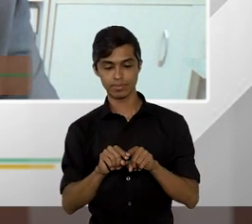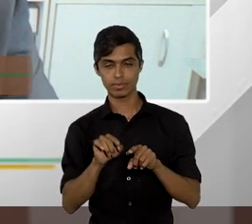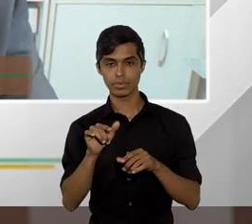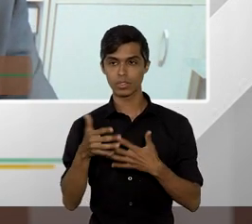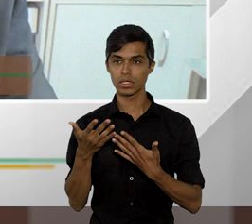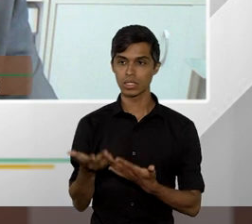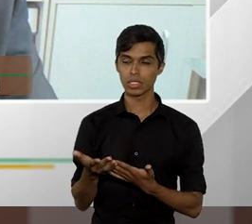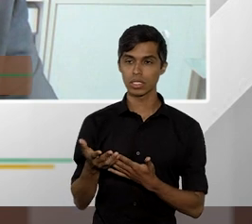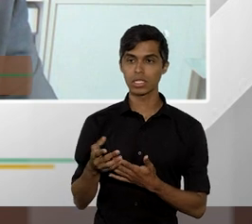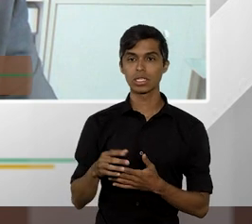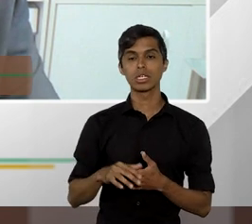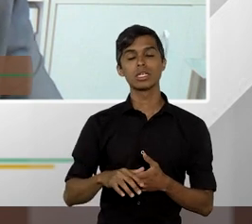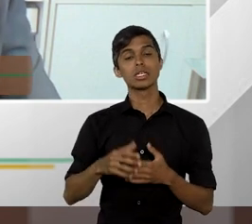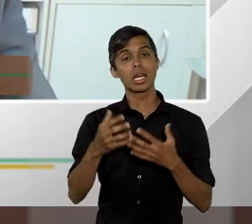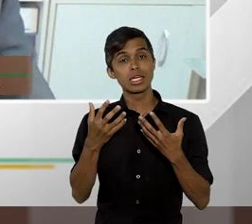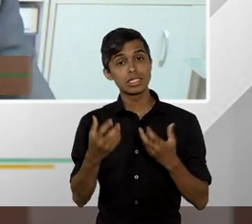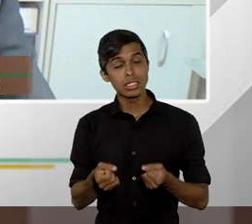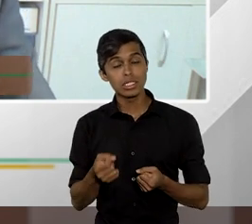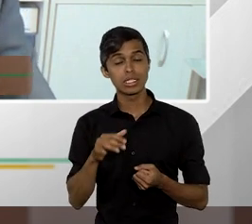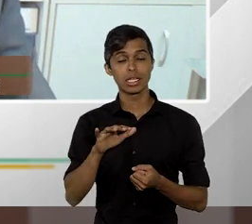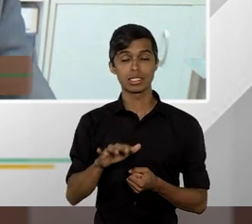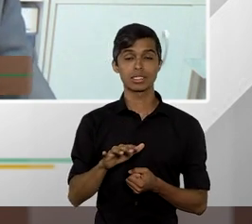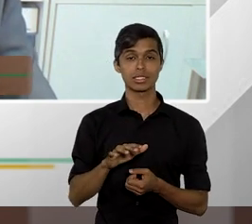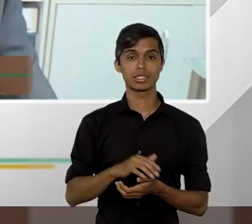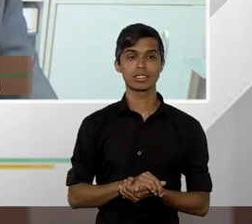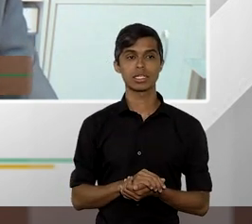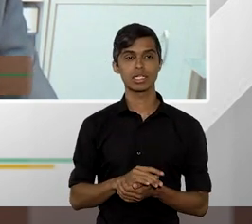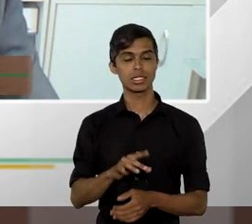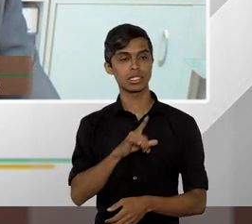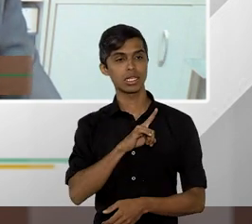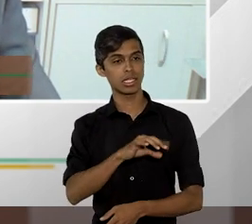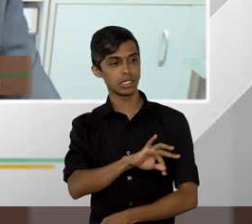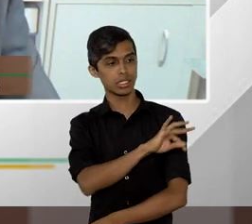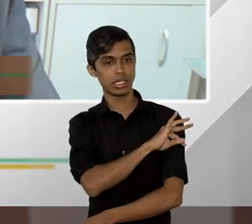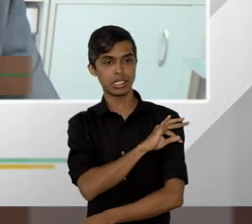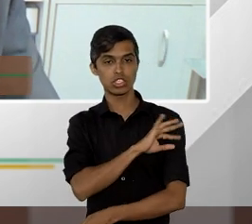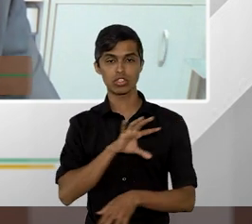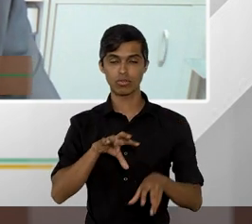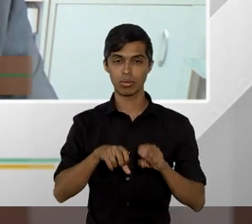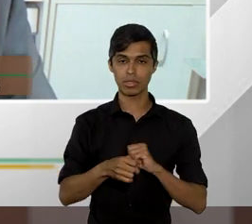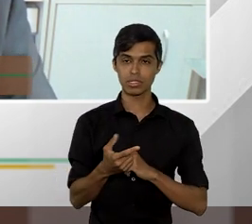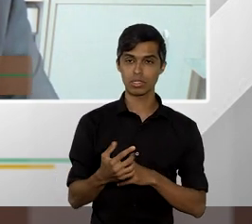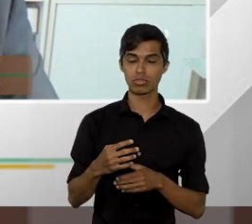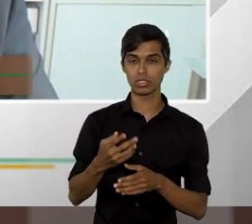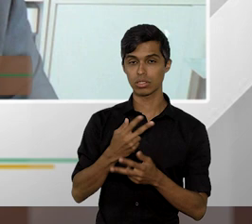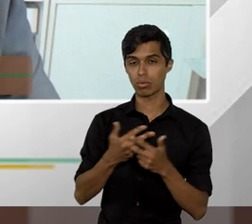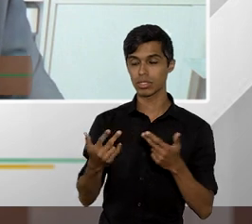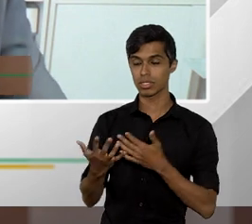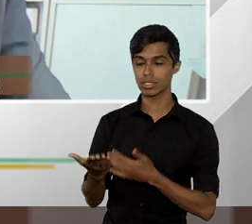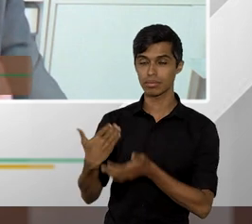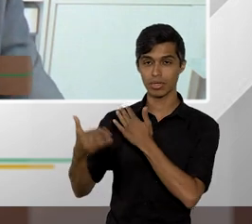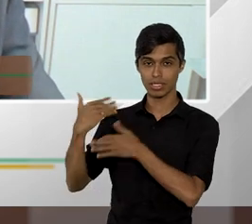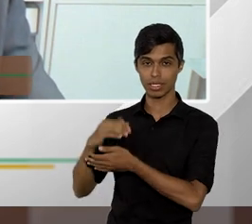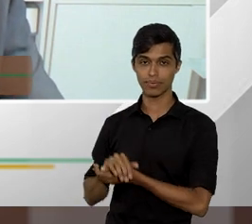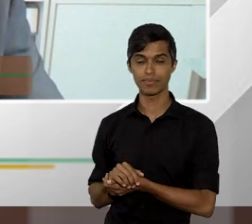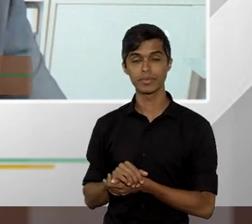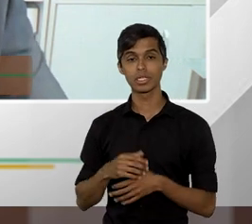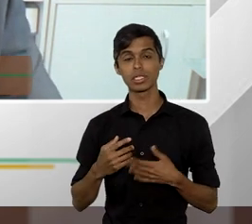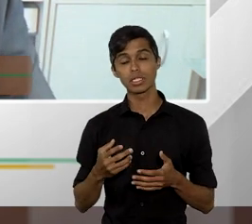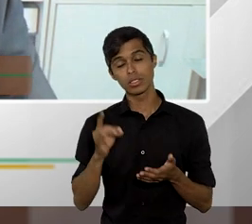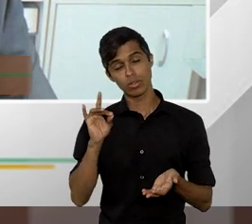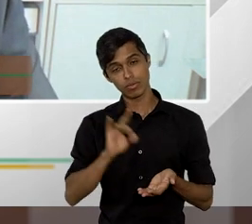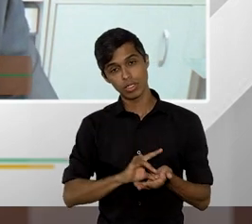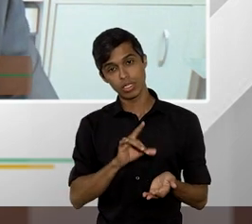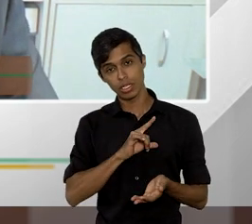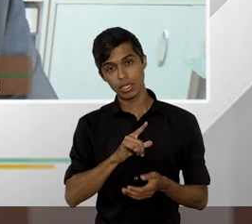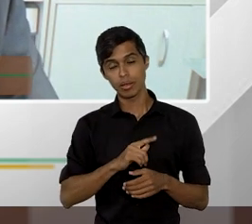esse requisito de admissibilidade a técnica de formação de precedentes para que o STJ possa realmente ter uma maior